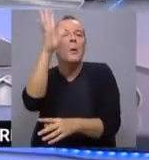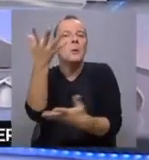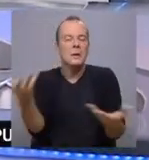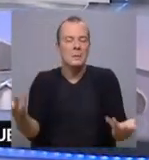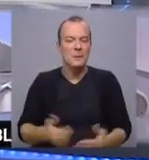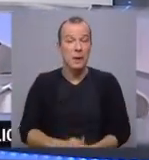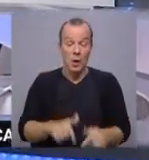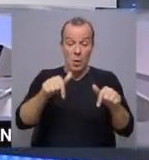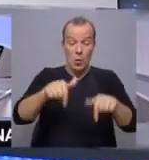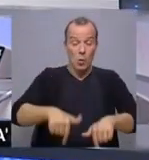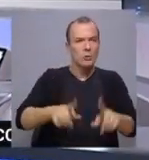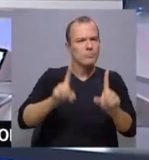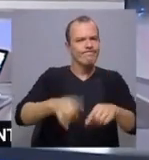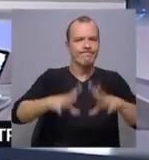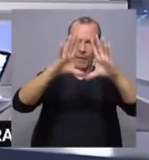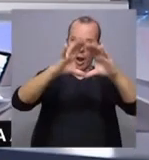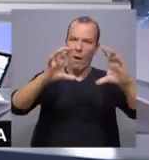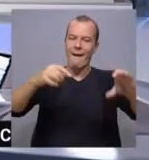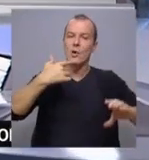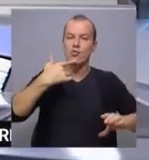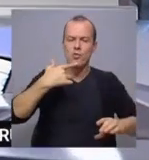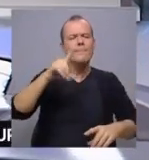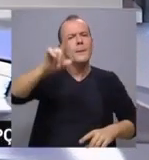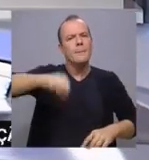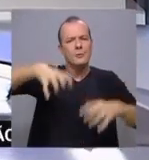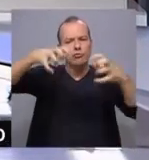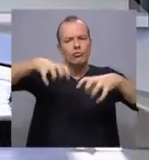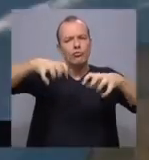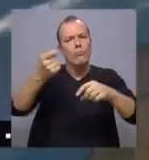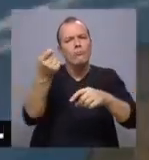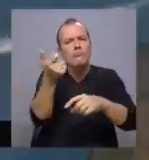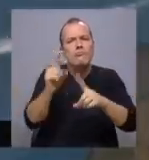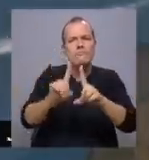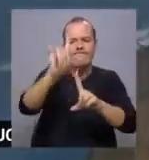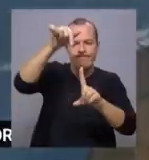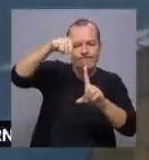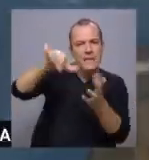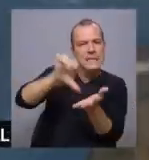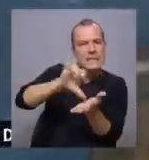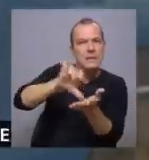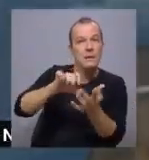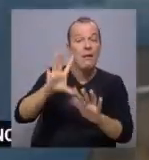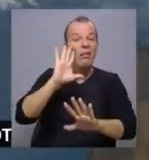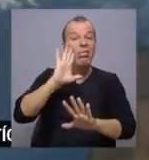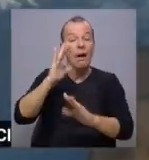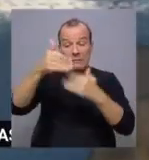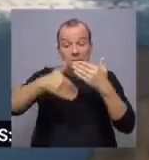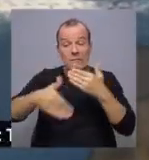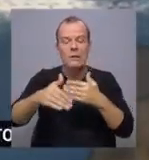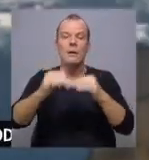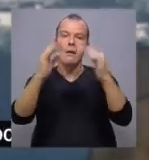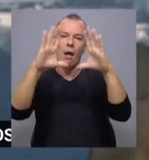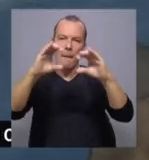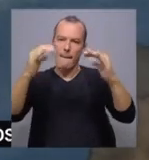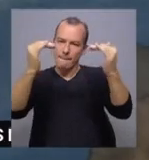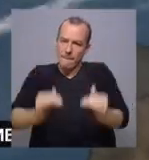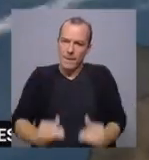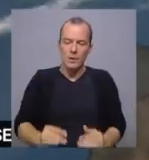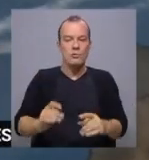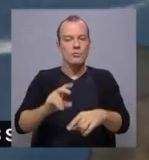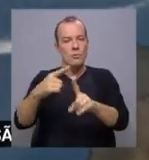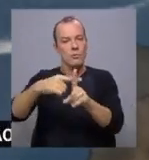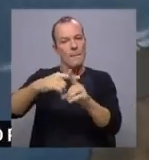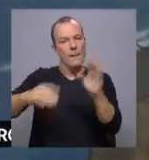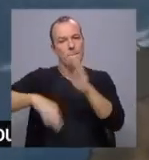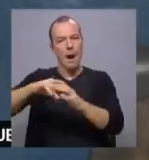dia. Hoje começa com muita nebulosidade, alguma precipitação no norte e centro. A partir da tarde, a diminuição da nebulosidade, um aumento da temperatura